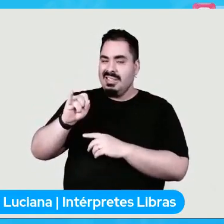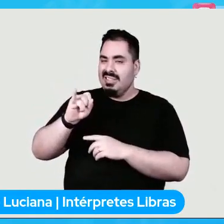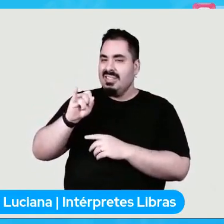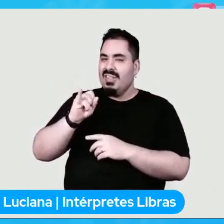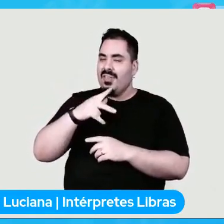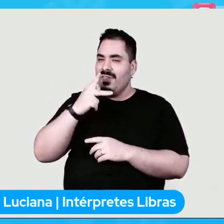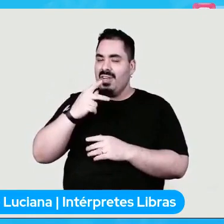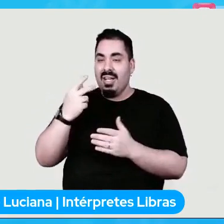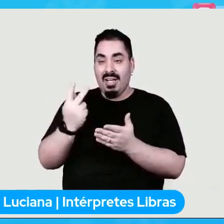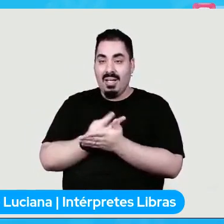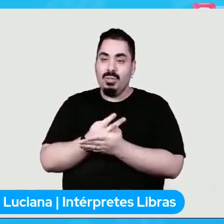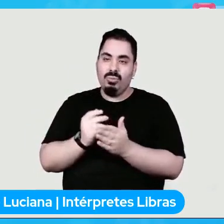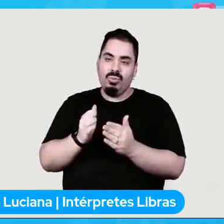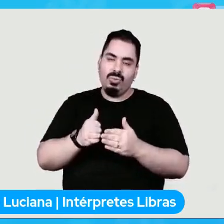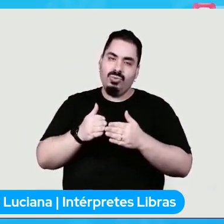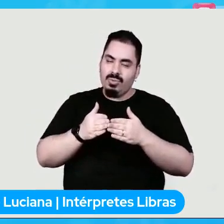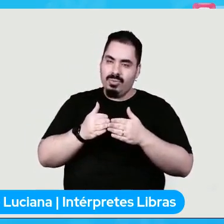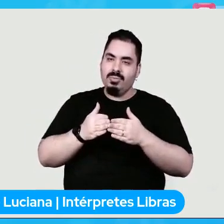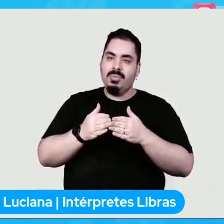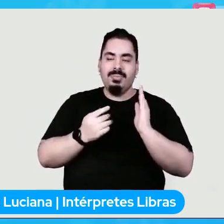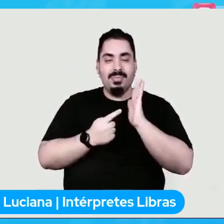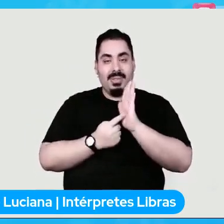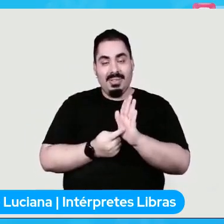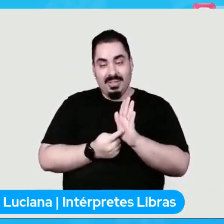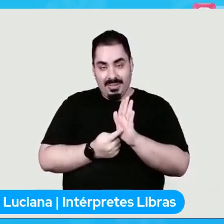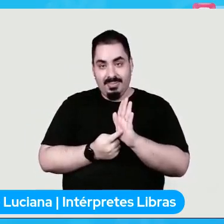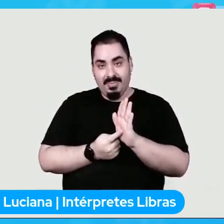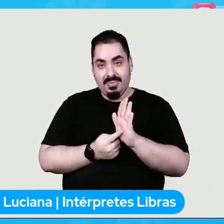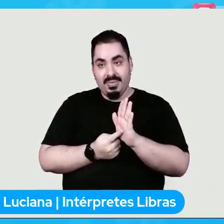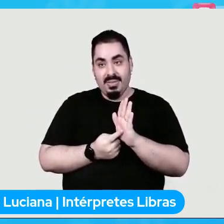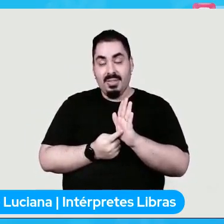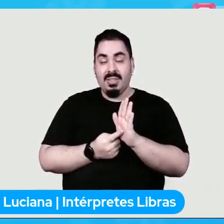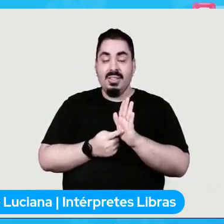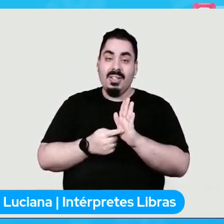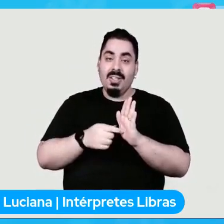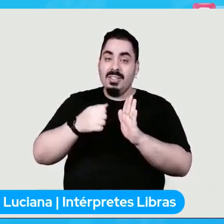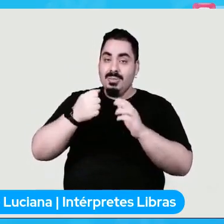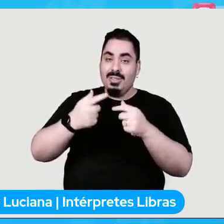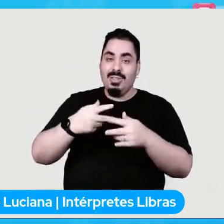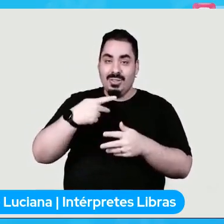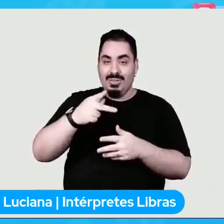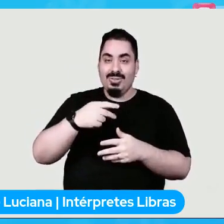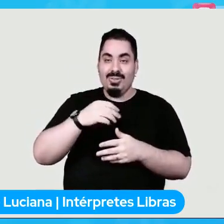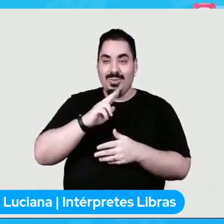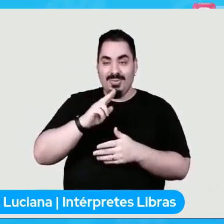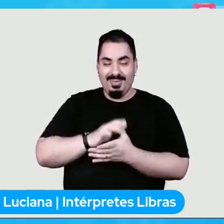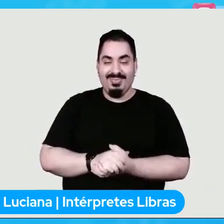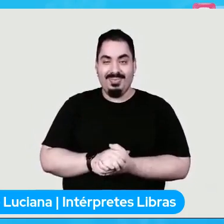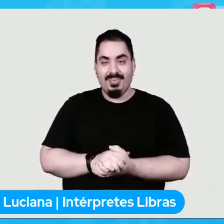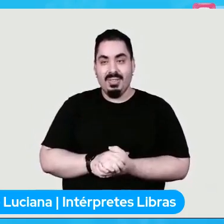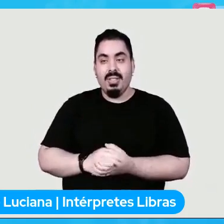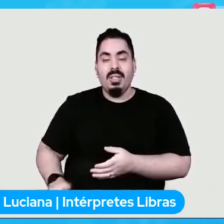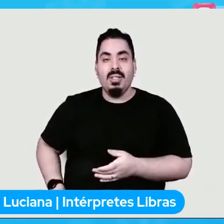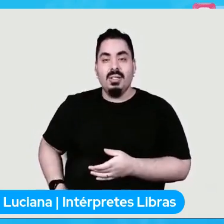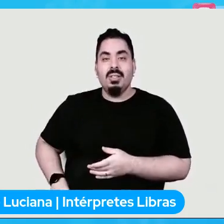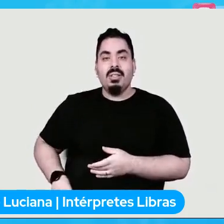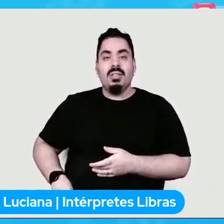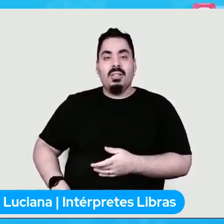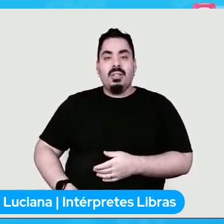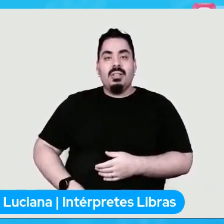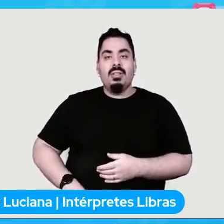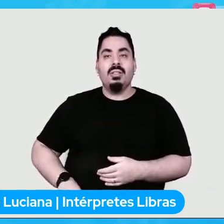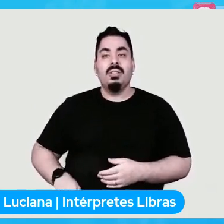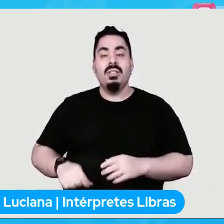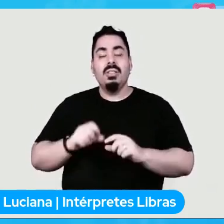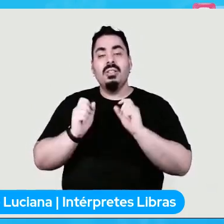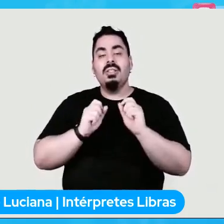apresente-se e logo em seguida fale corretamente, por favor, o seu nome. Bem, quem é o Hebert? Ele é um cientista